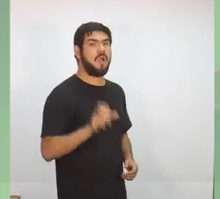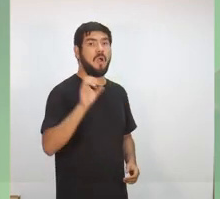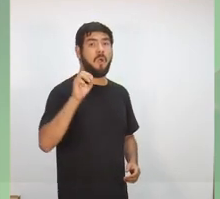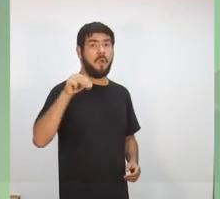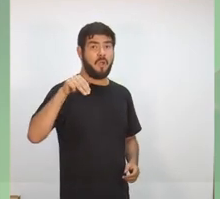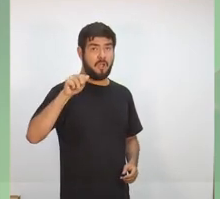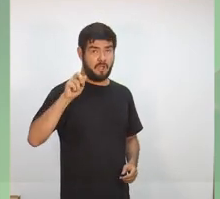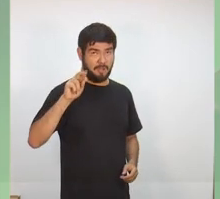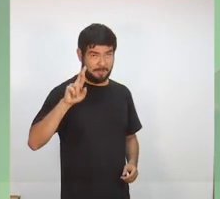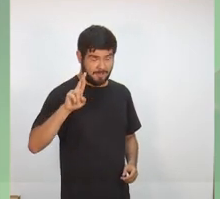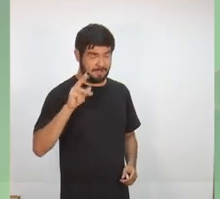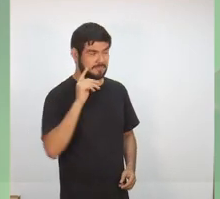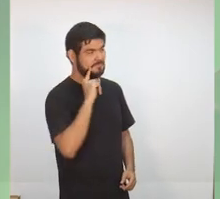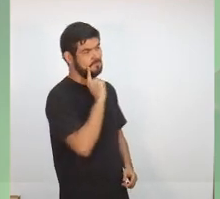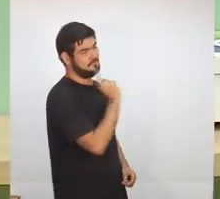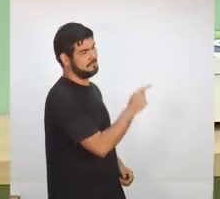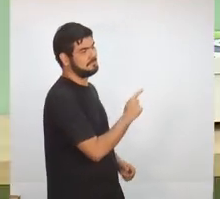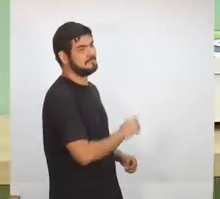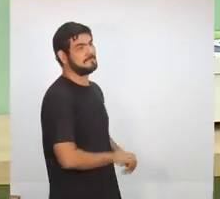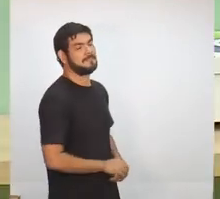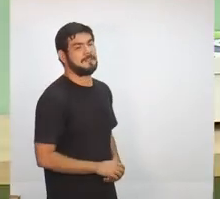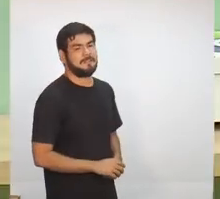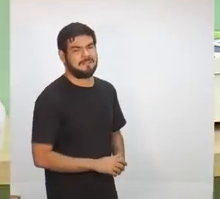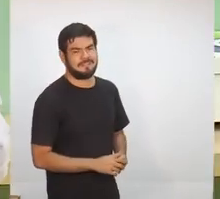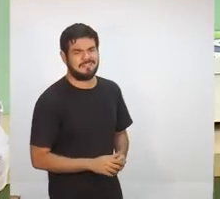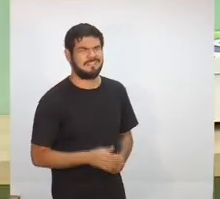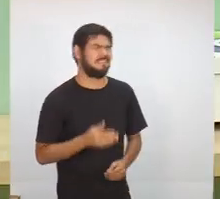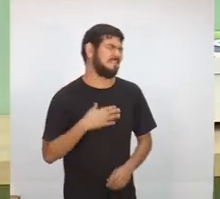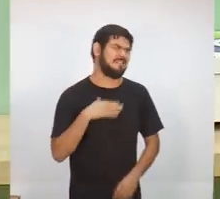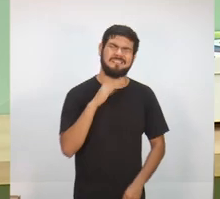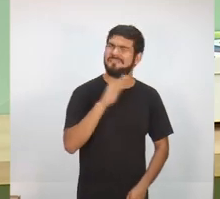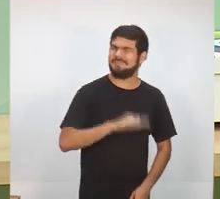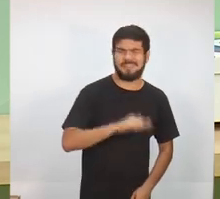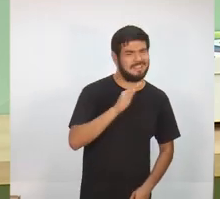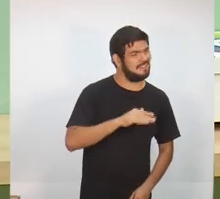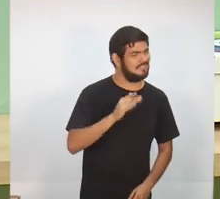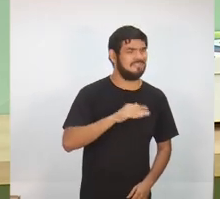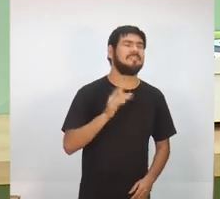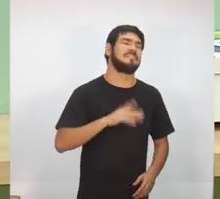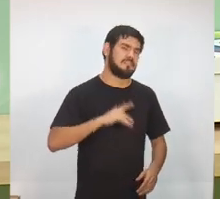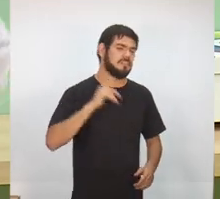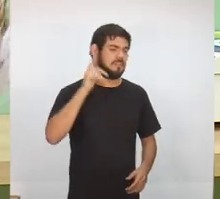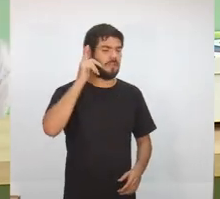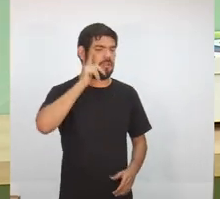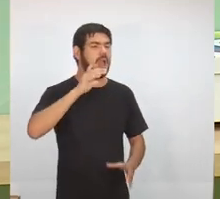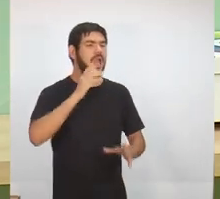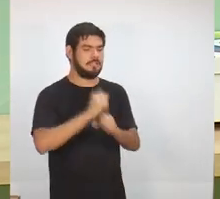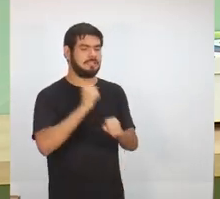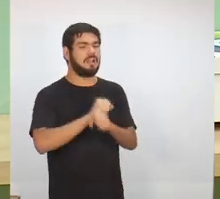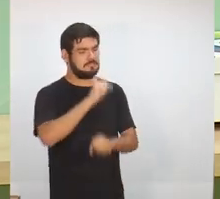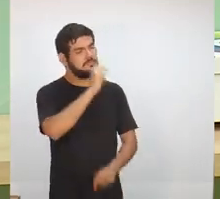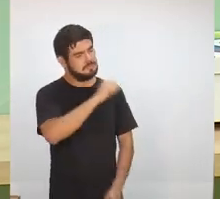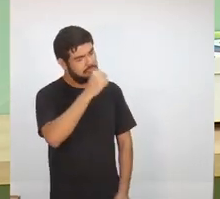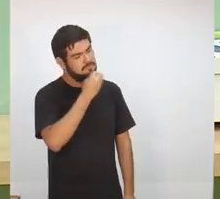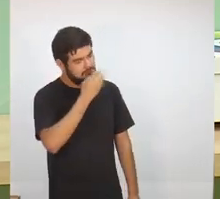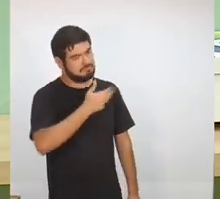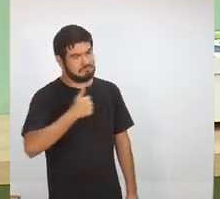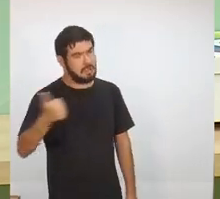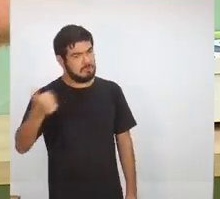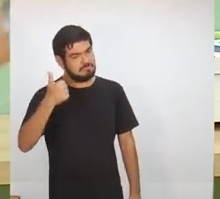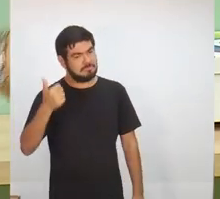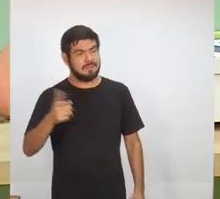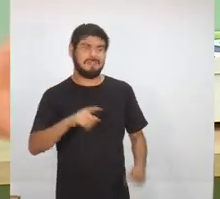pode começar a falar agora. Gastei menos e deu resultado, sim. Deu um legado muito grande. Infelizmente,